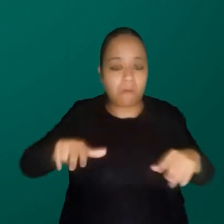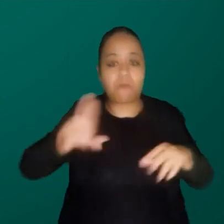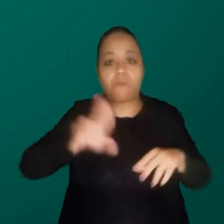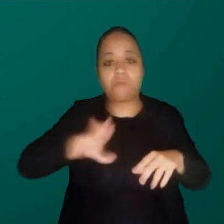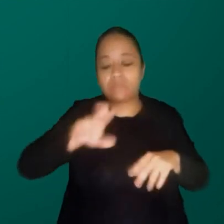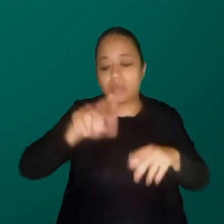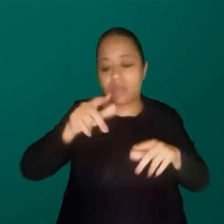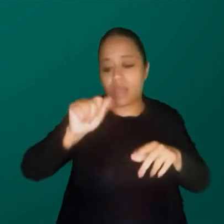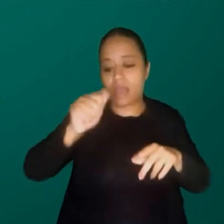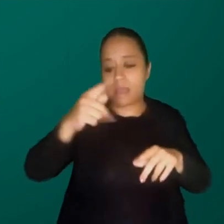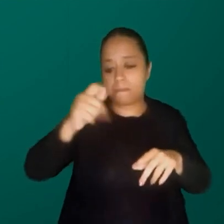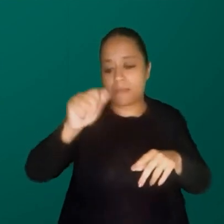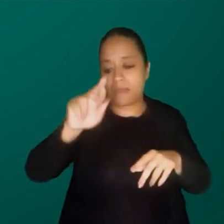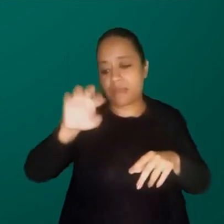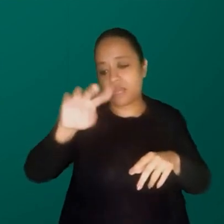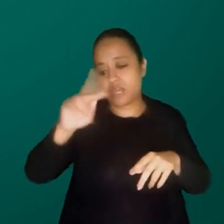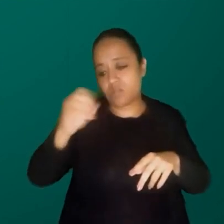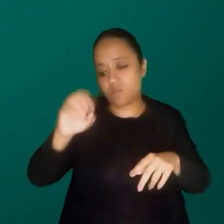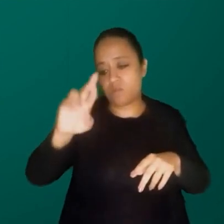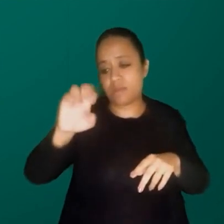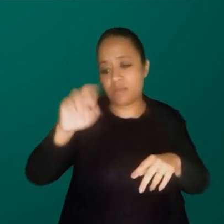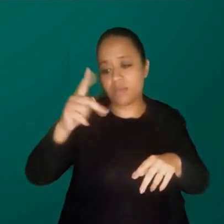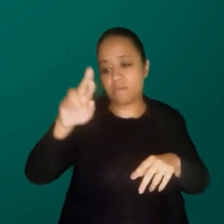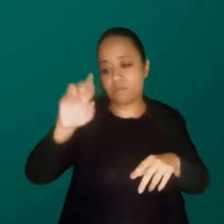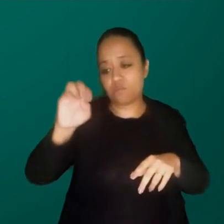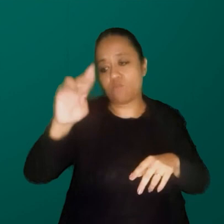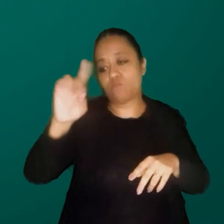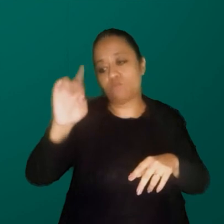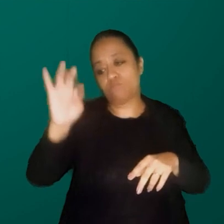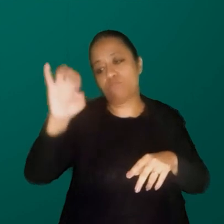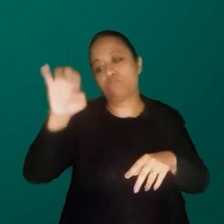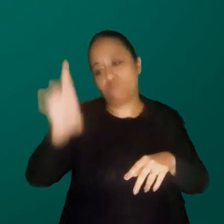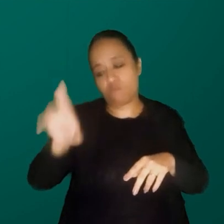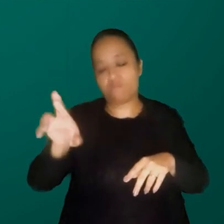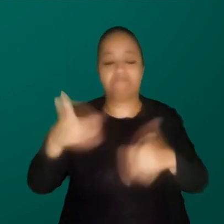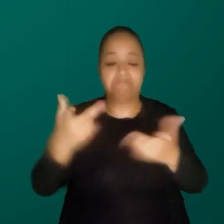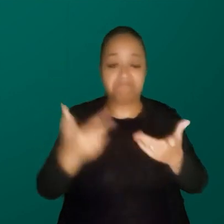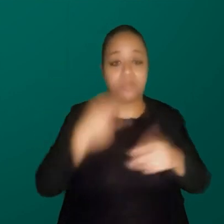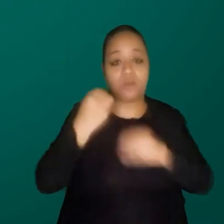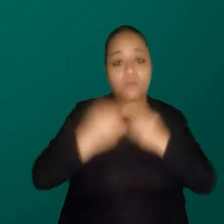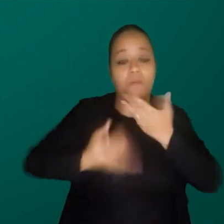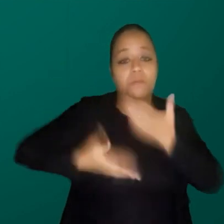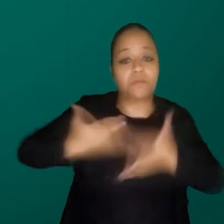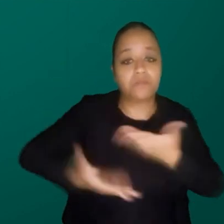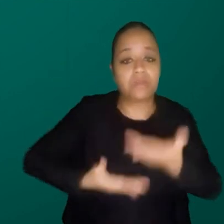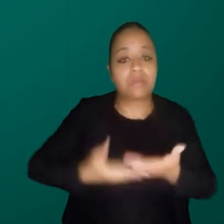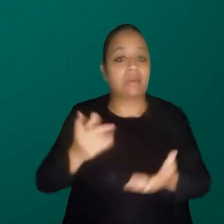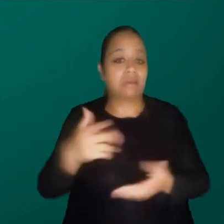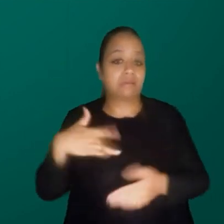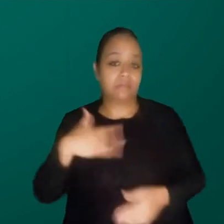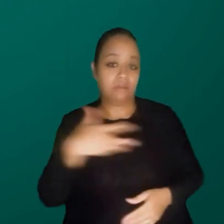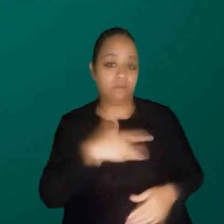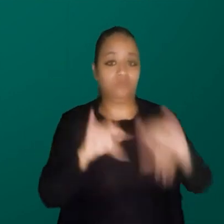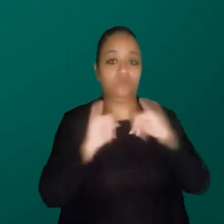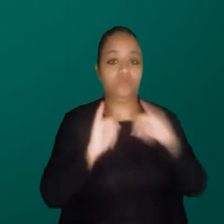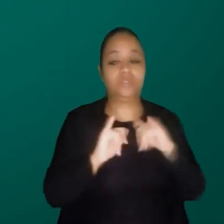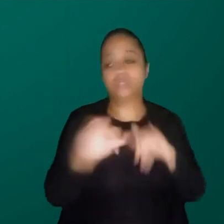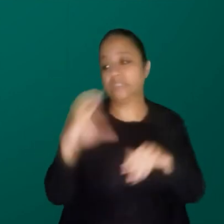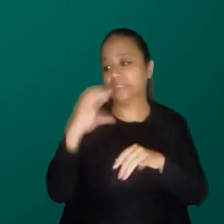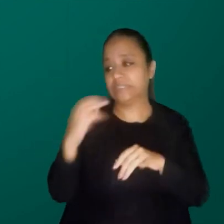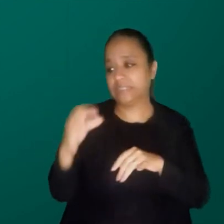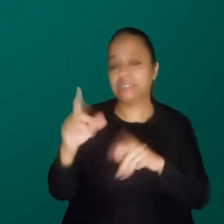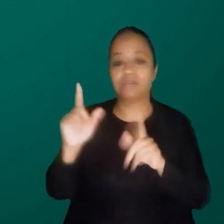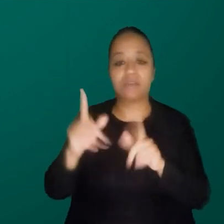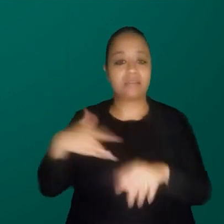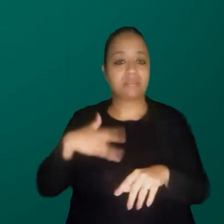reprodutor, mas a gente tem outros termos melhores para usar a pensão na sua perspectiva. Então, como promover uma saúde, uma divulgação científica para uma